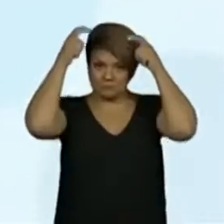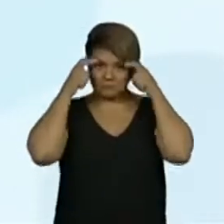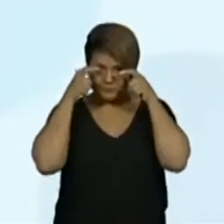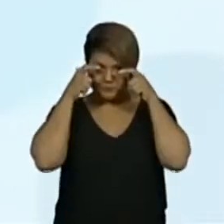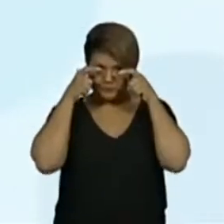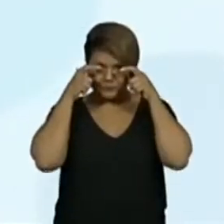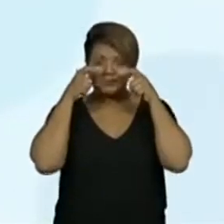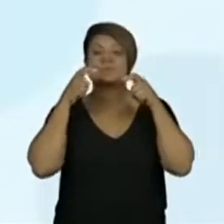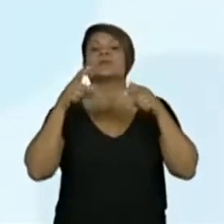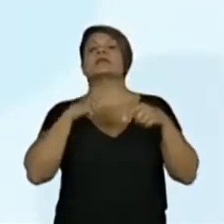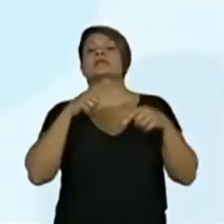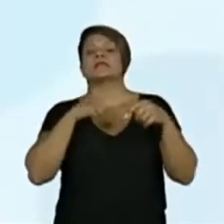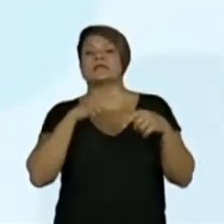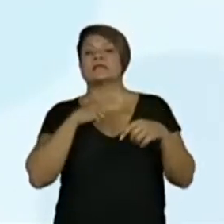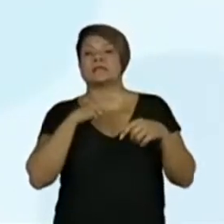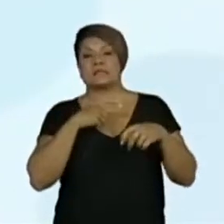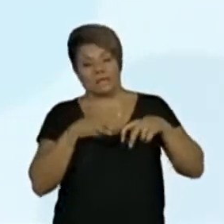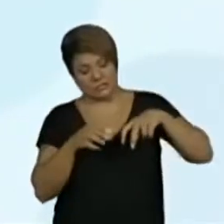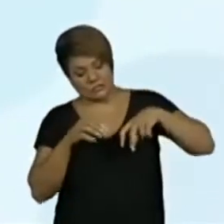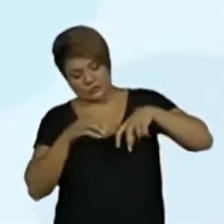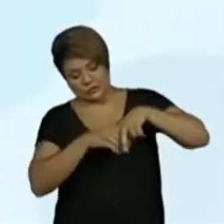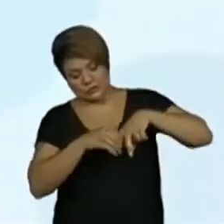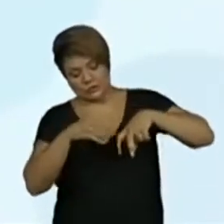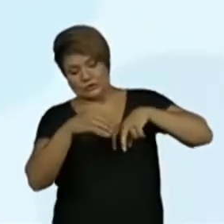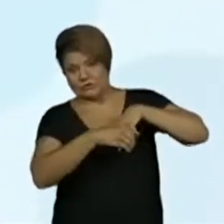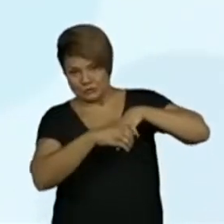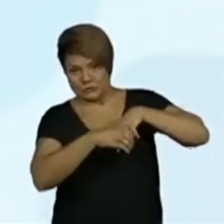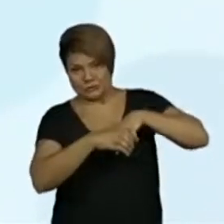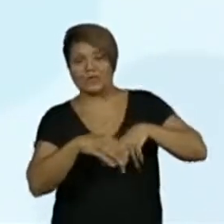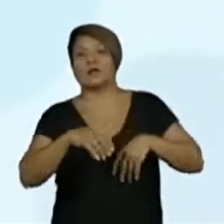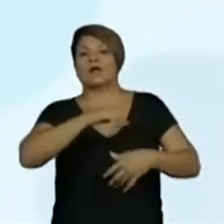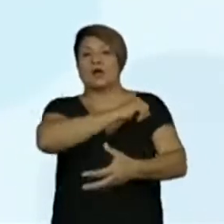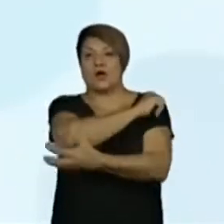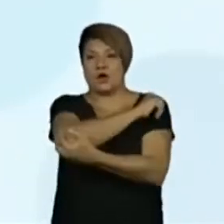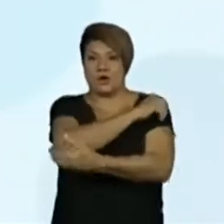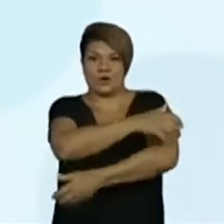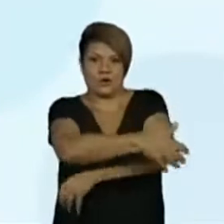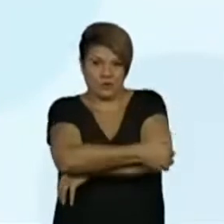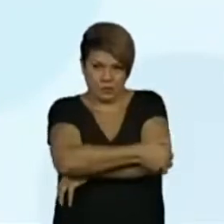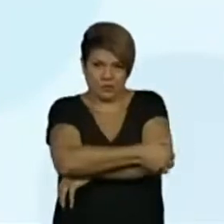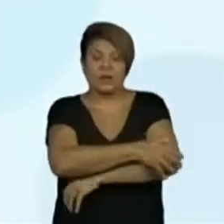joelheira, cotoveleira e luvas.